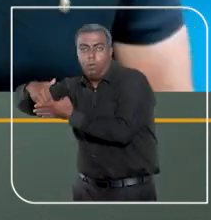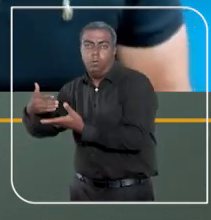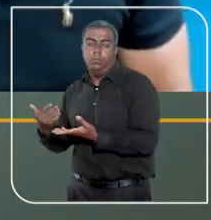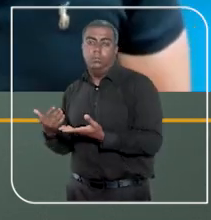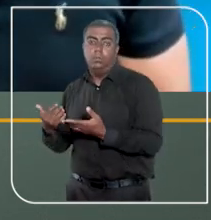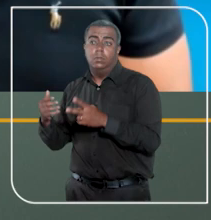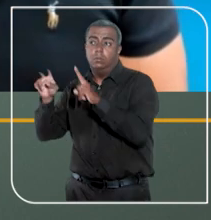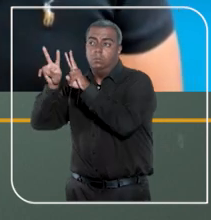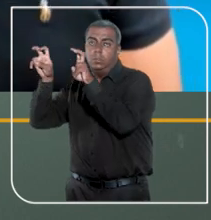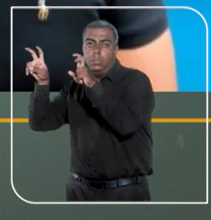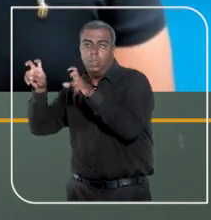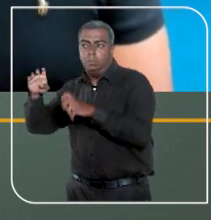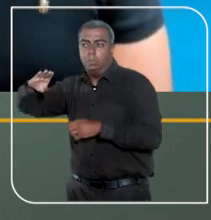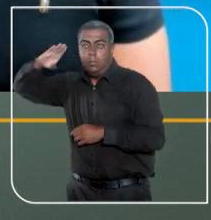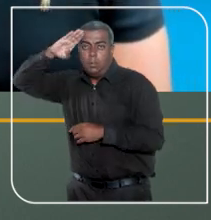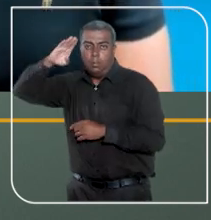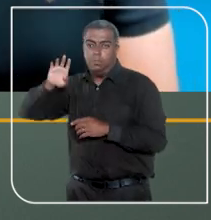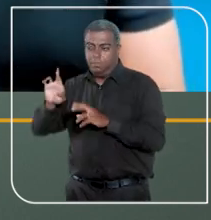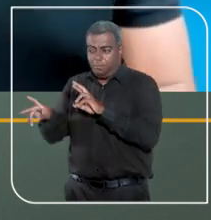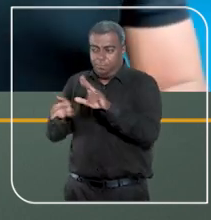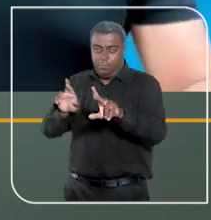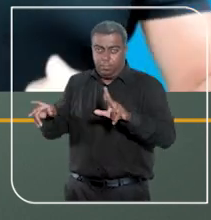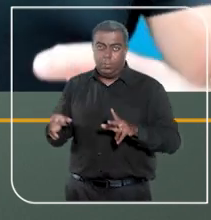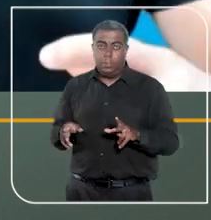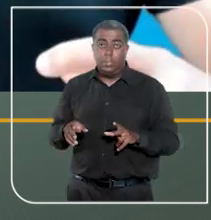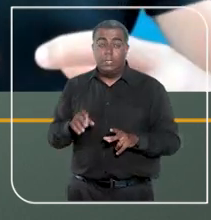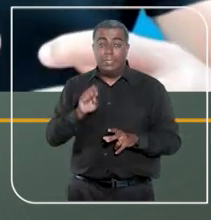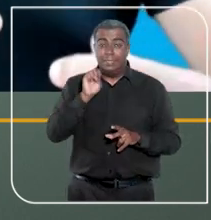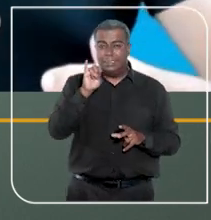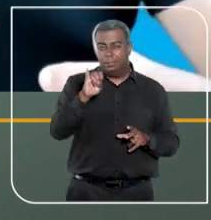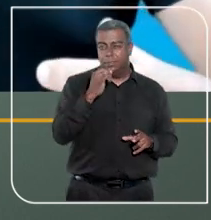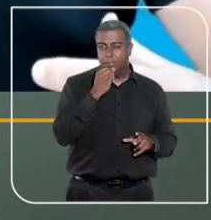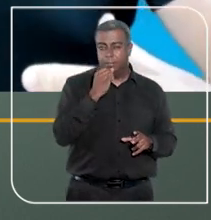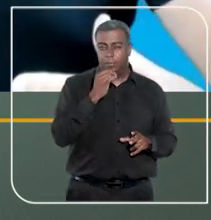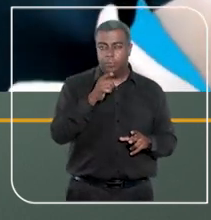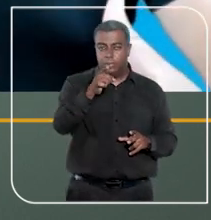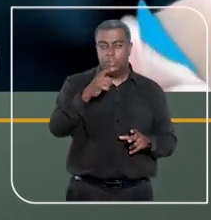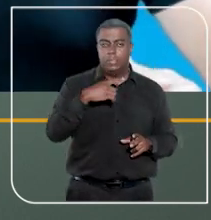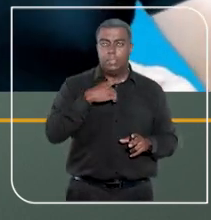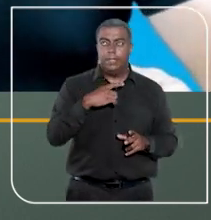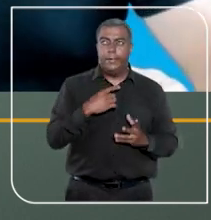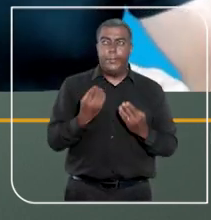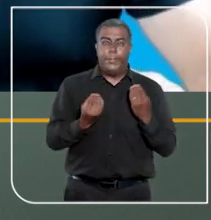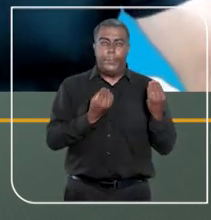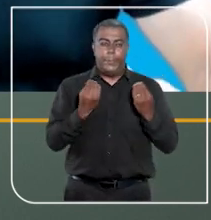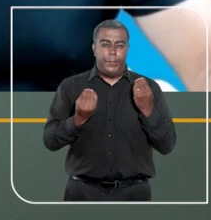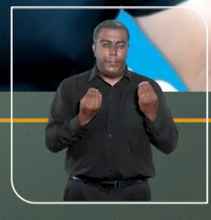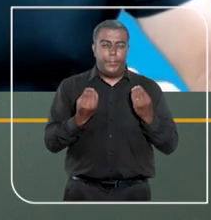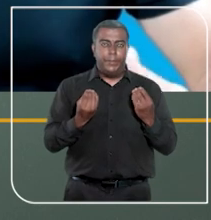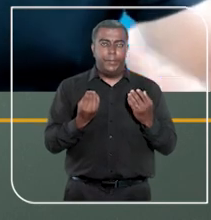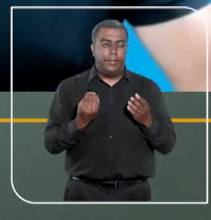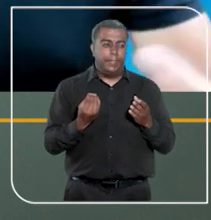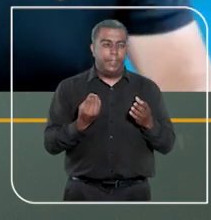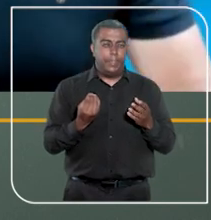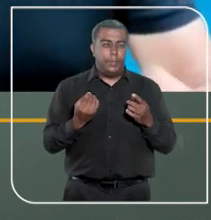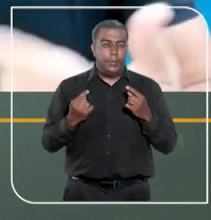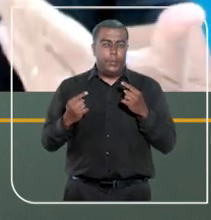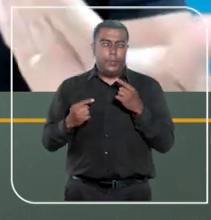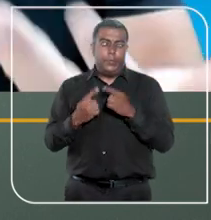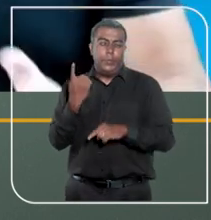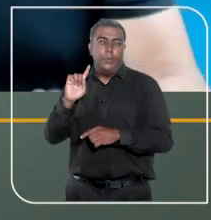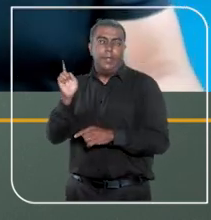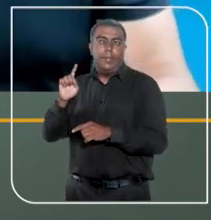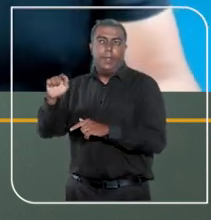eleitoral, matéria militar. Então se você está diante de uma questão que não envolve, por exemplo,